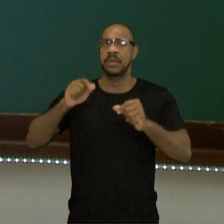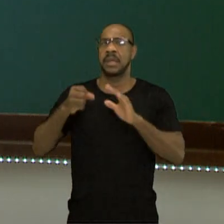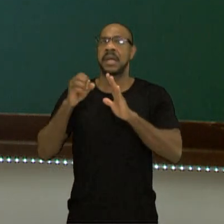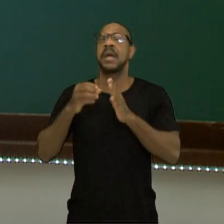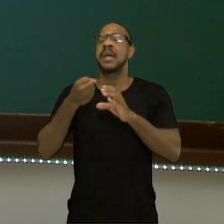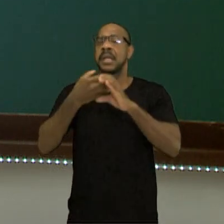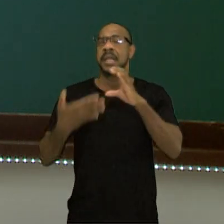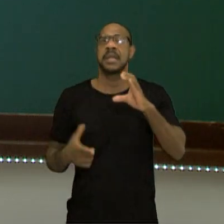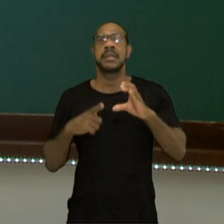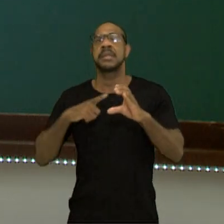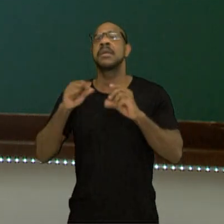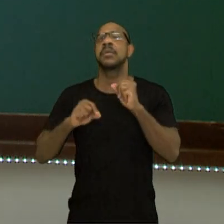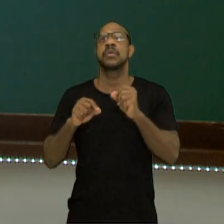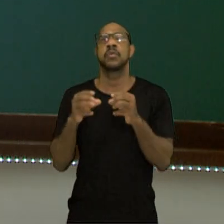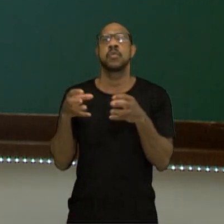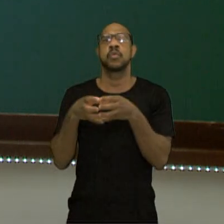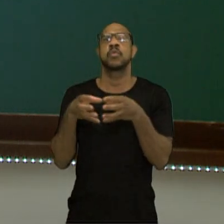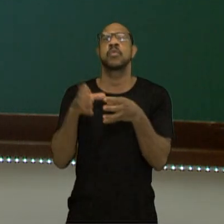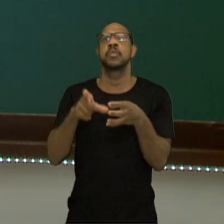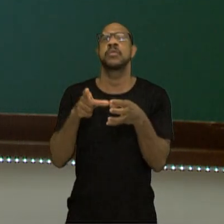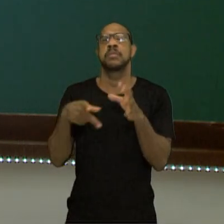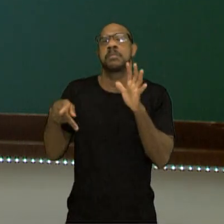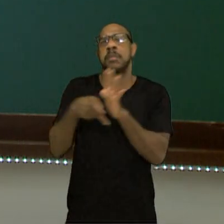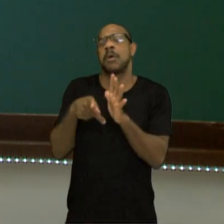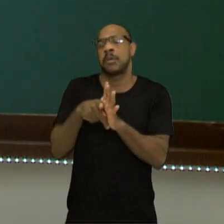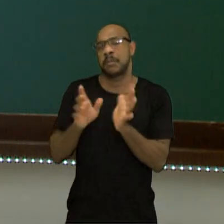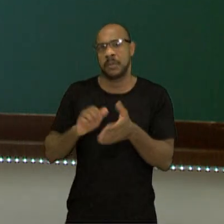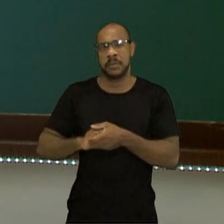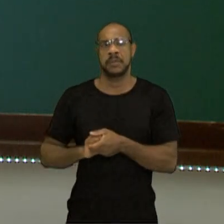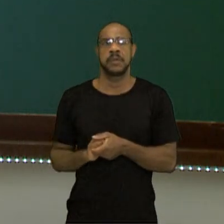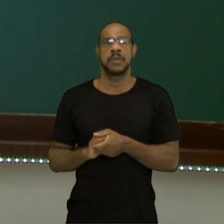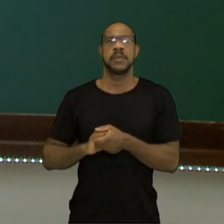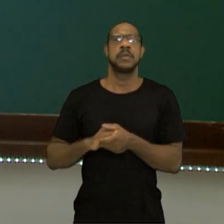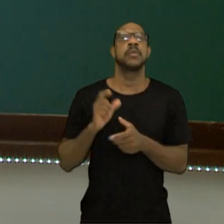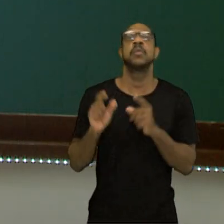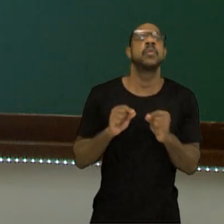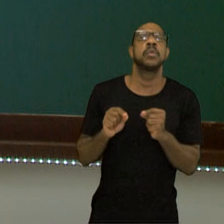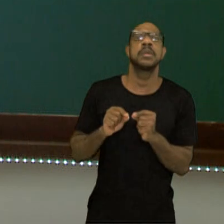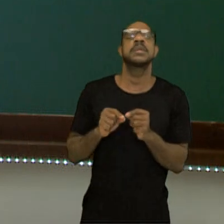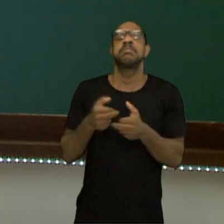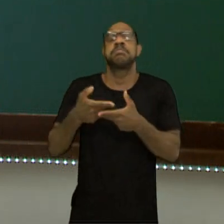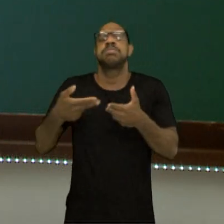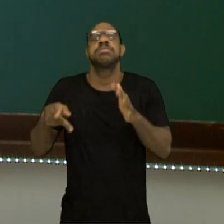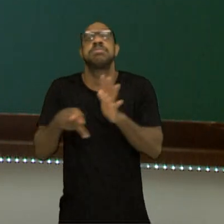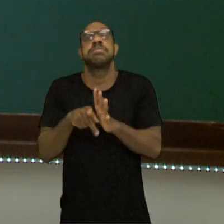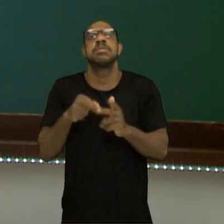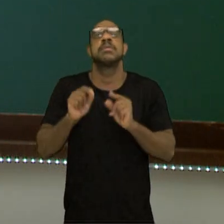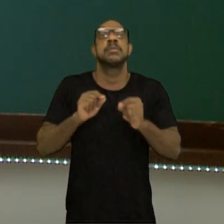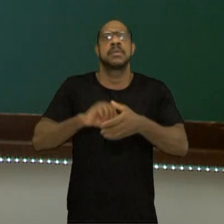que é caracterizado por um conjunto de propriedades específicas. Por exemplo, que propriedades são essas?